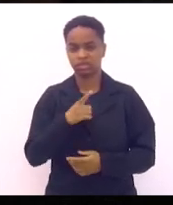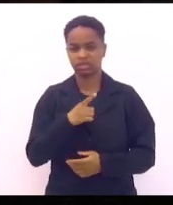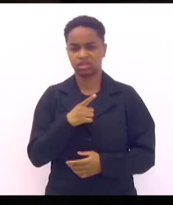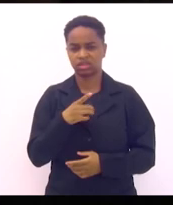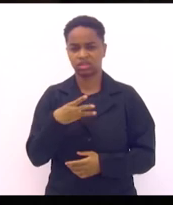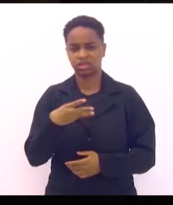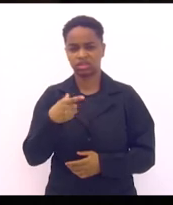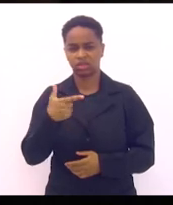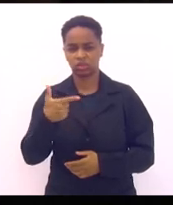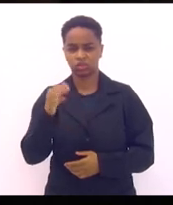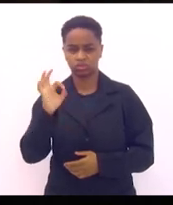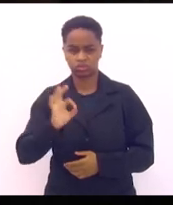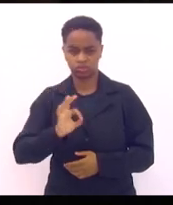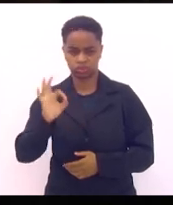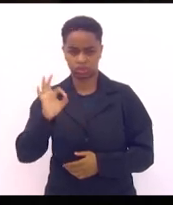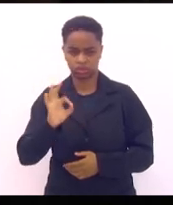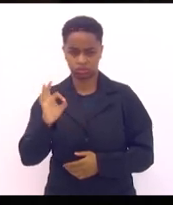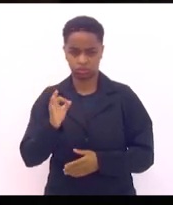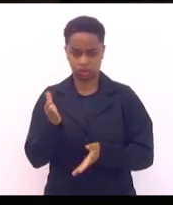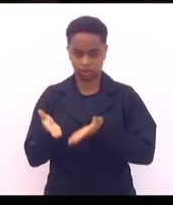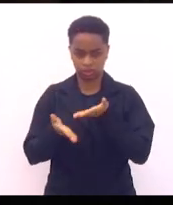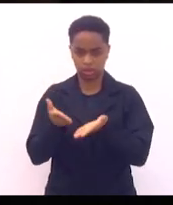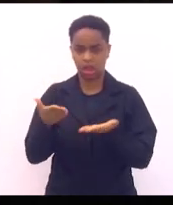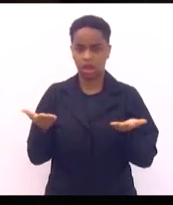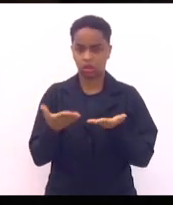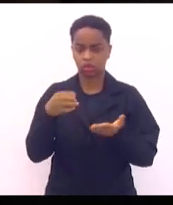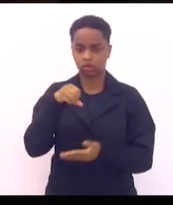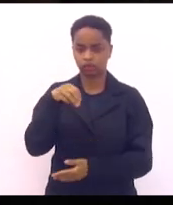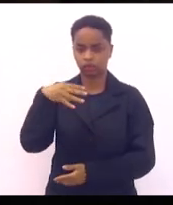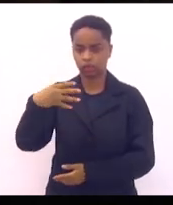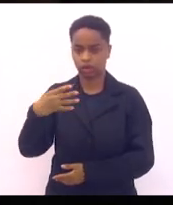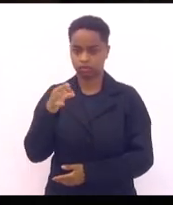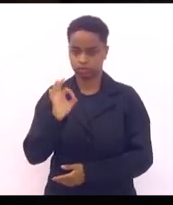32% de cobertura, hoje nós temos 94% de cobertura.